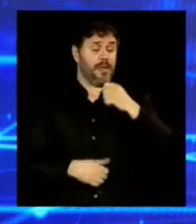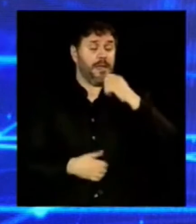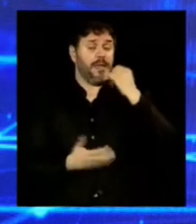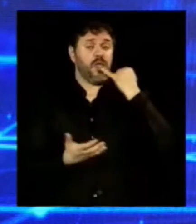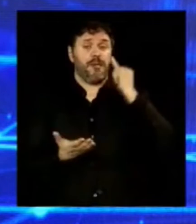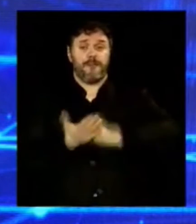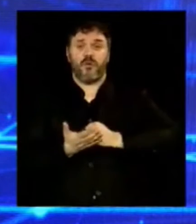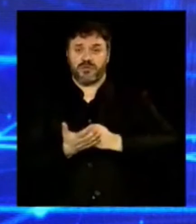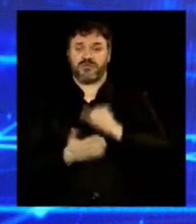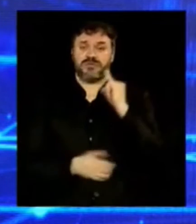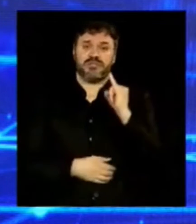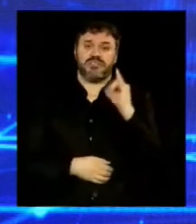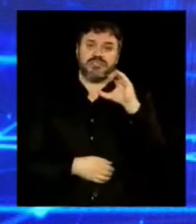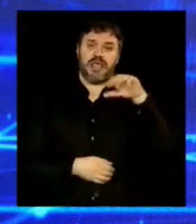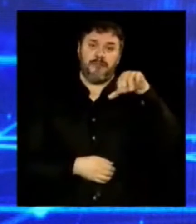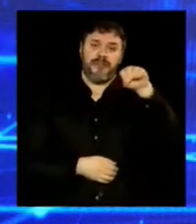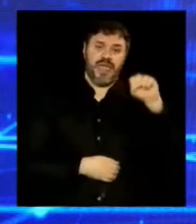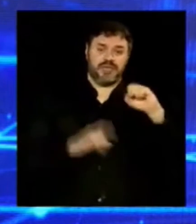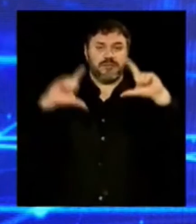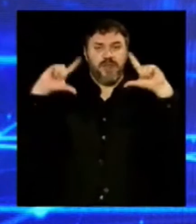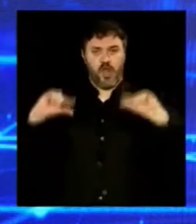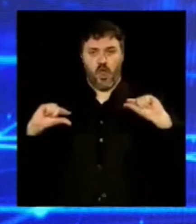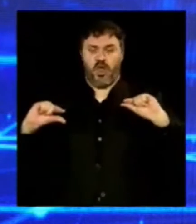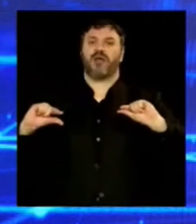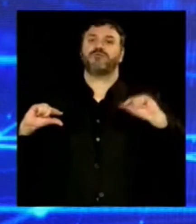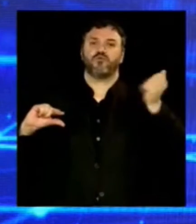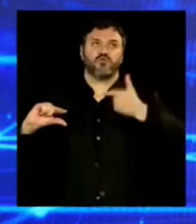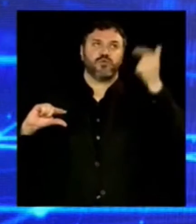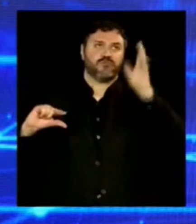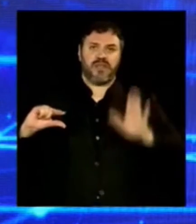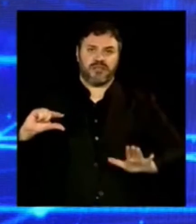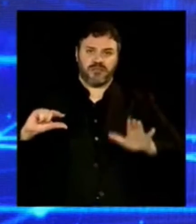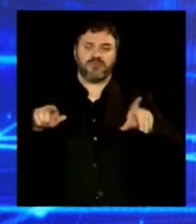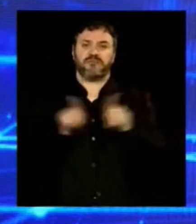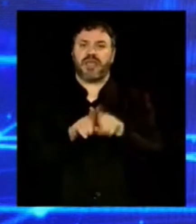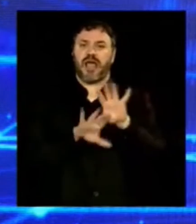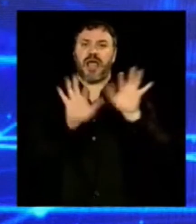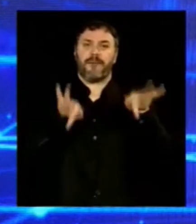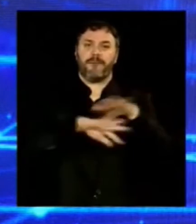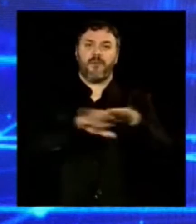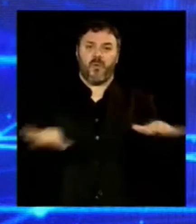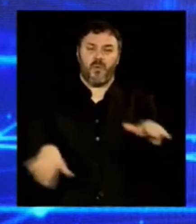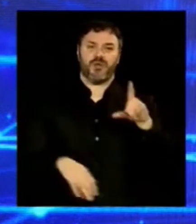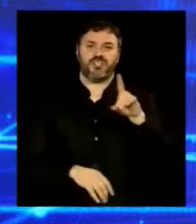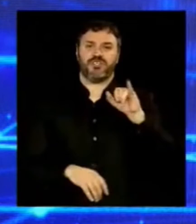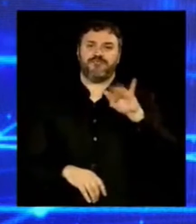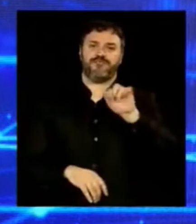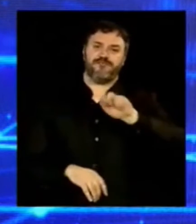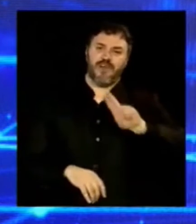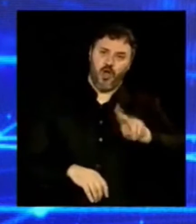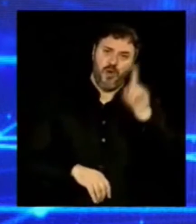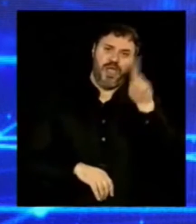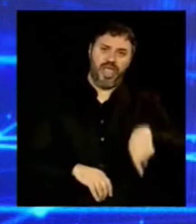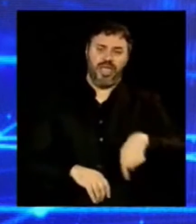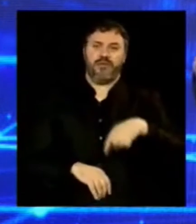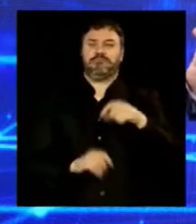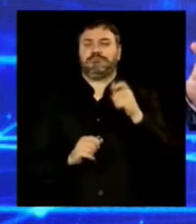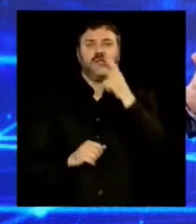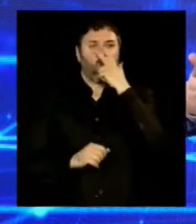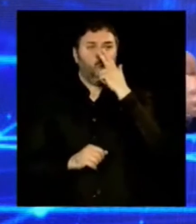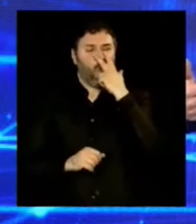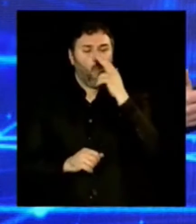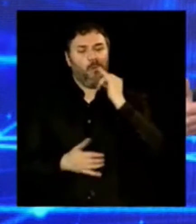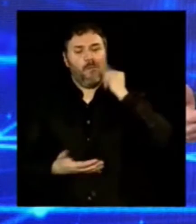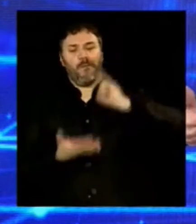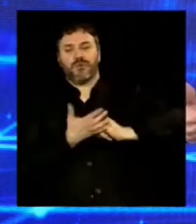Brasil nas alíquotas de CMS. Acabamos com a DFAO, um diferencial de alíquota que era cobrado para empreendedores que compravam em outros estados.